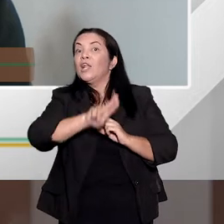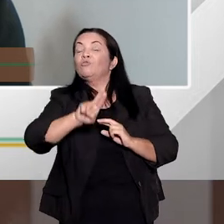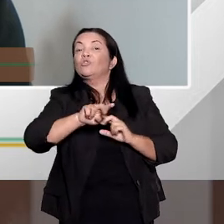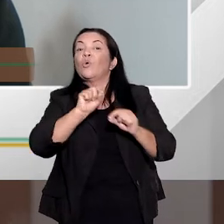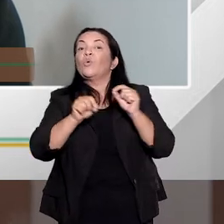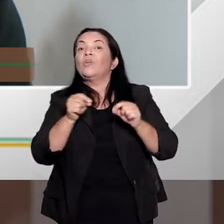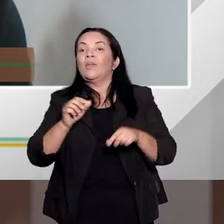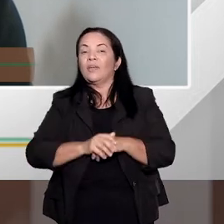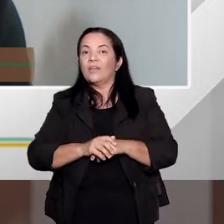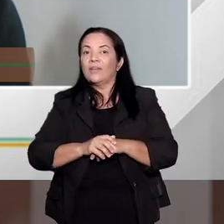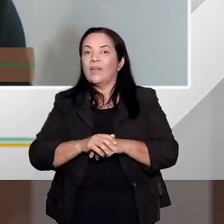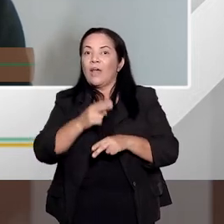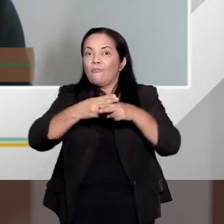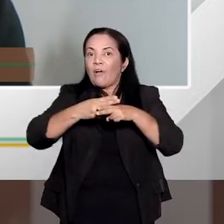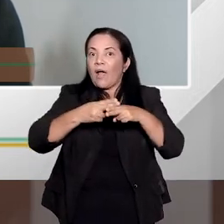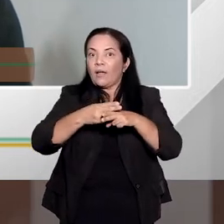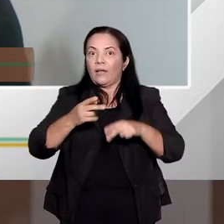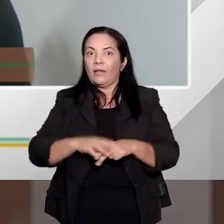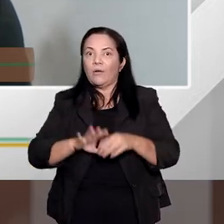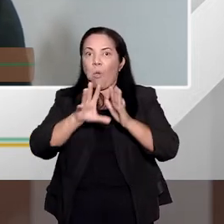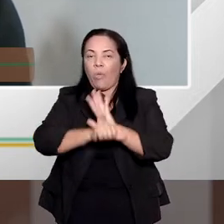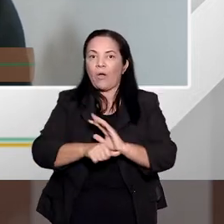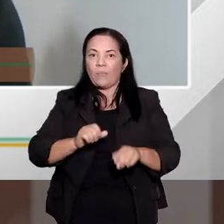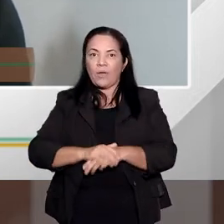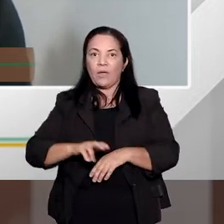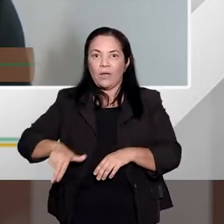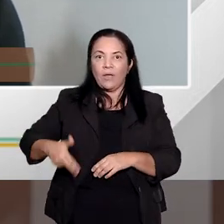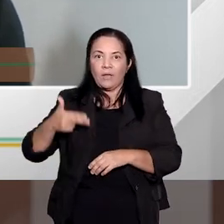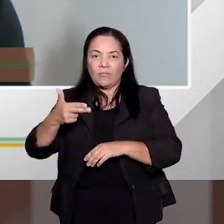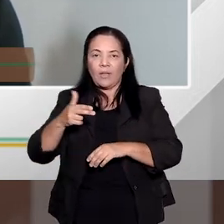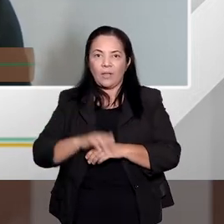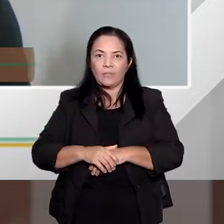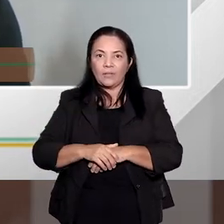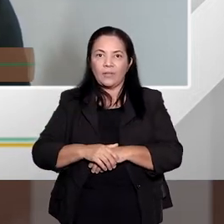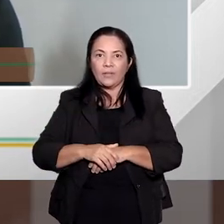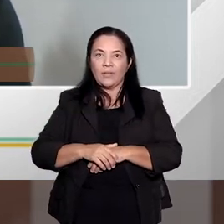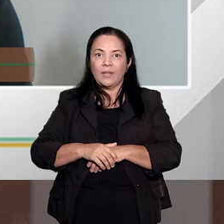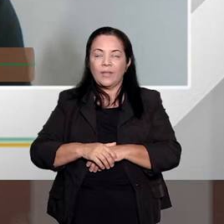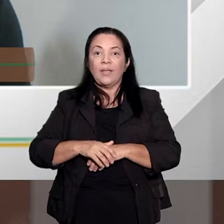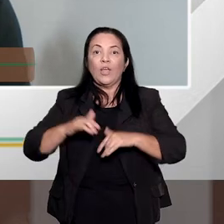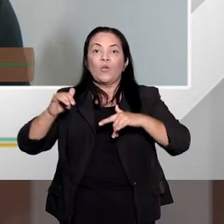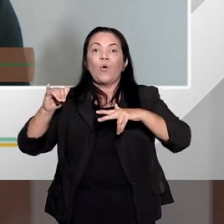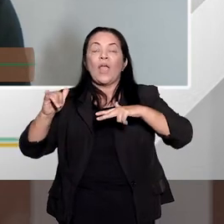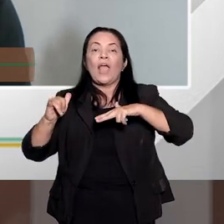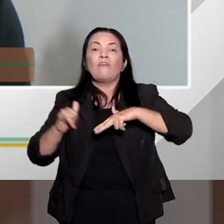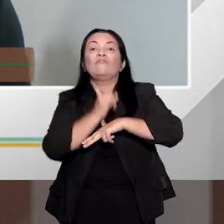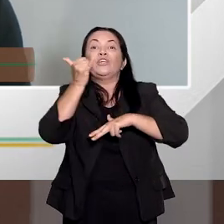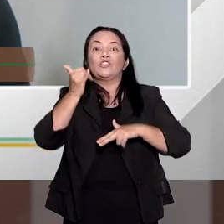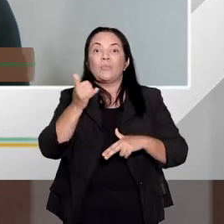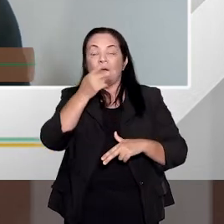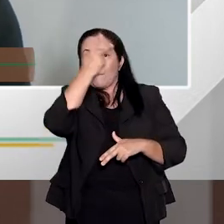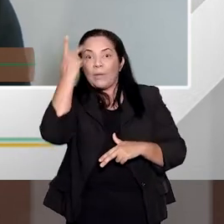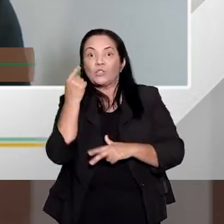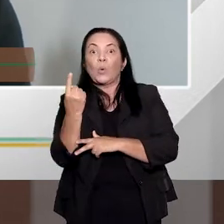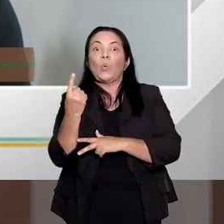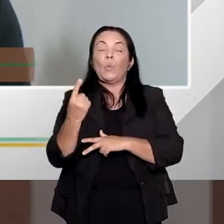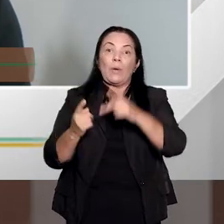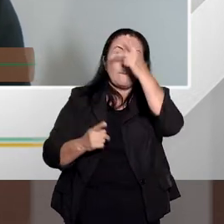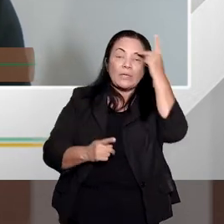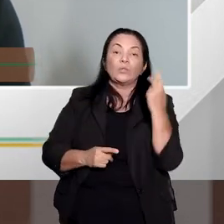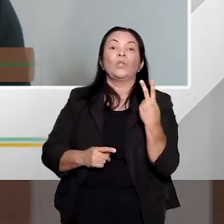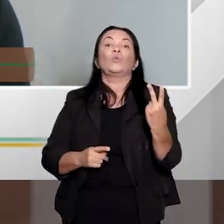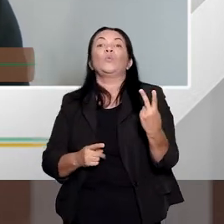esse roubo é praticado mediante lá, por exemplo, o concurso de duas ou mais pessoas, então o juiz, ele vai olhar para essas causas de aumento e diminuição